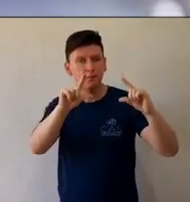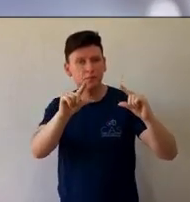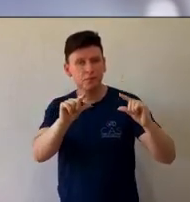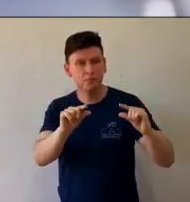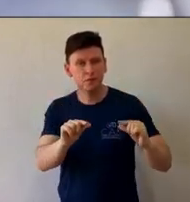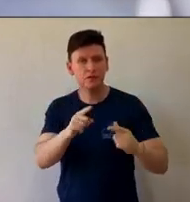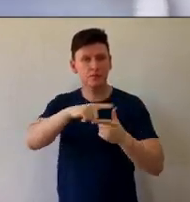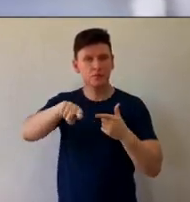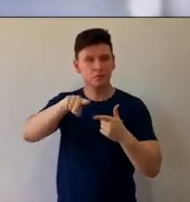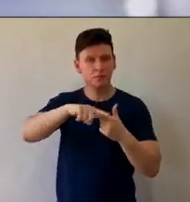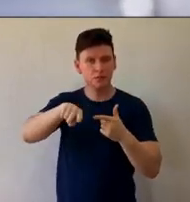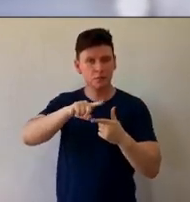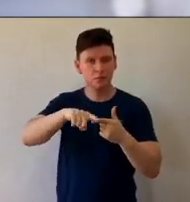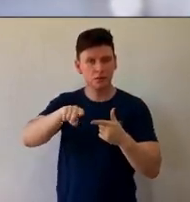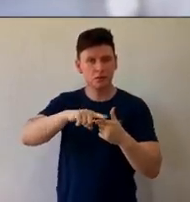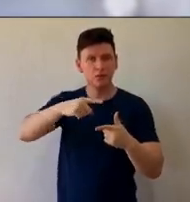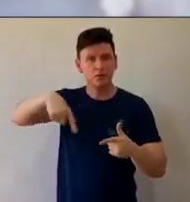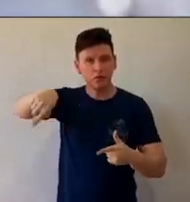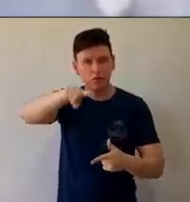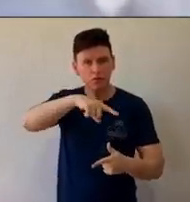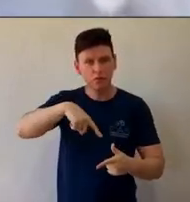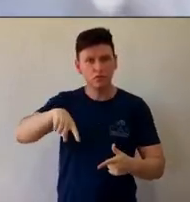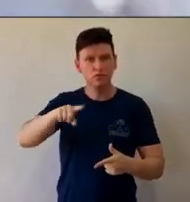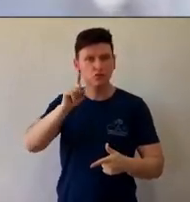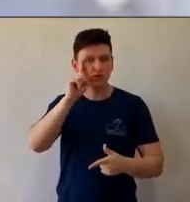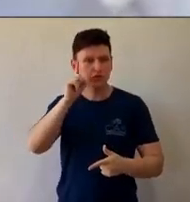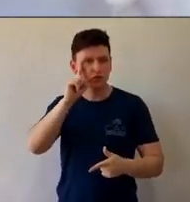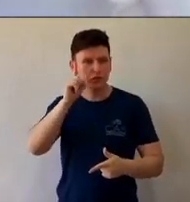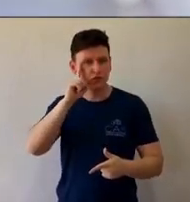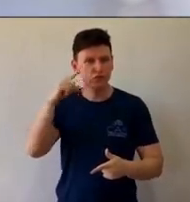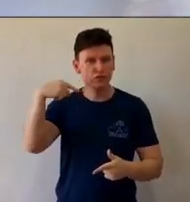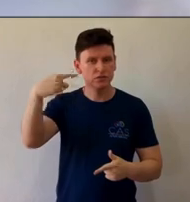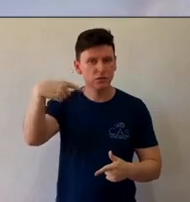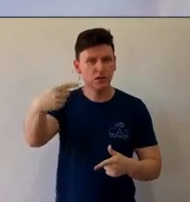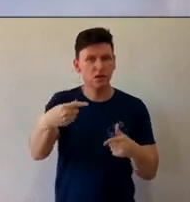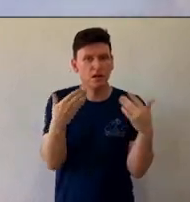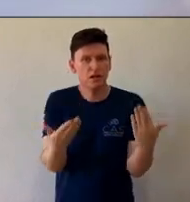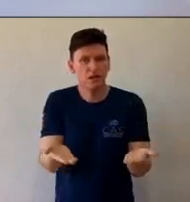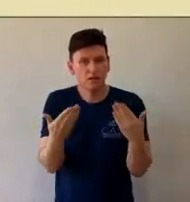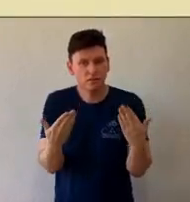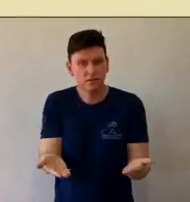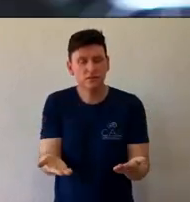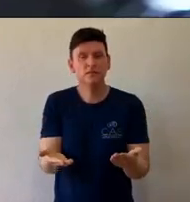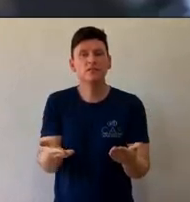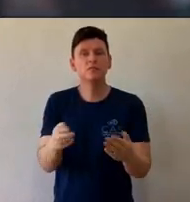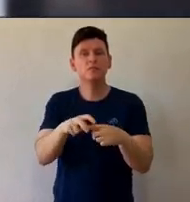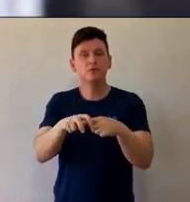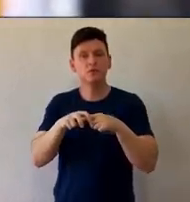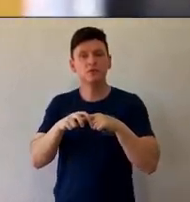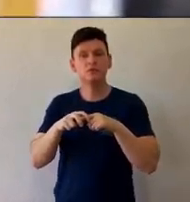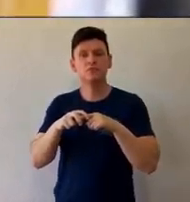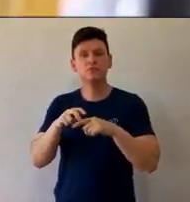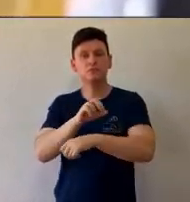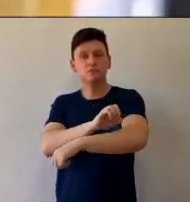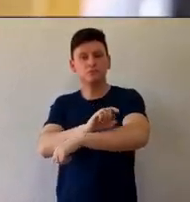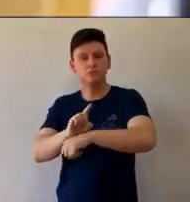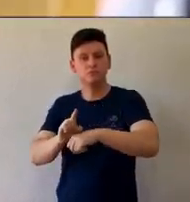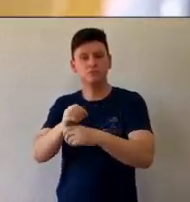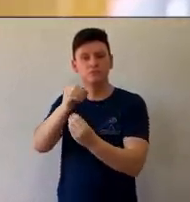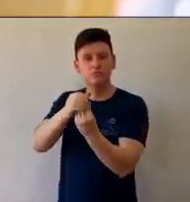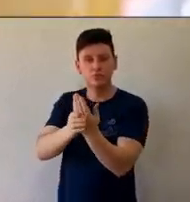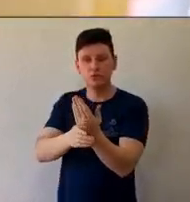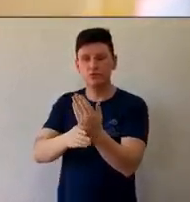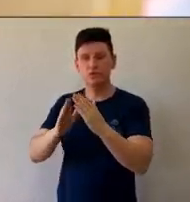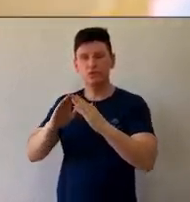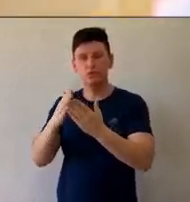dia a dia aconteça de maneira mais leve para todos, a SED criou o programa Escola Escuta. Agora, as escolas